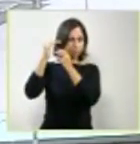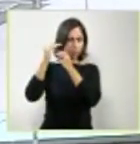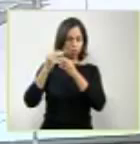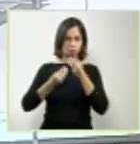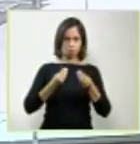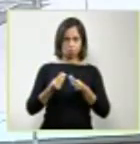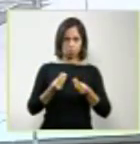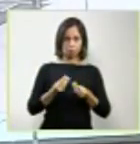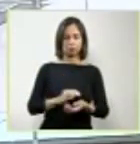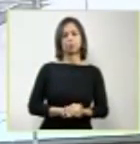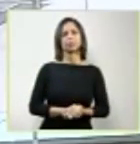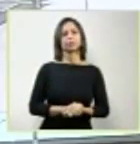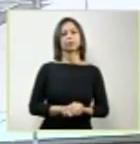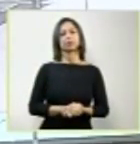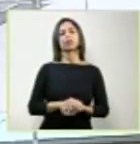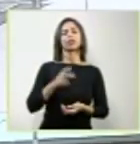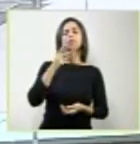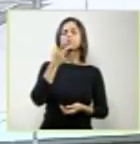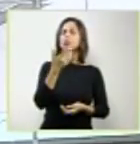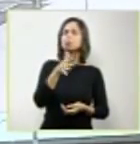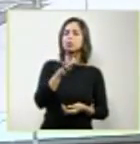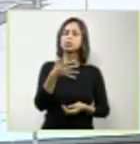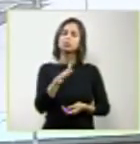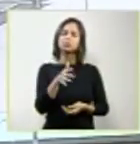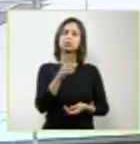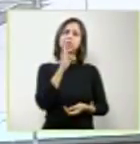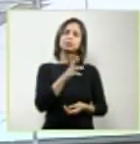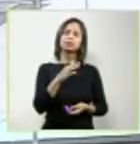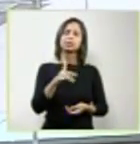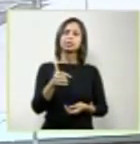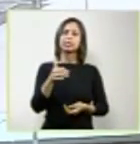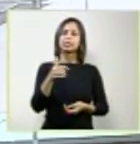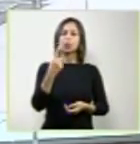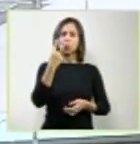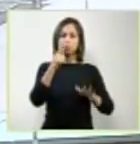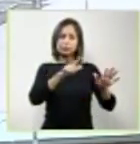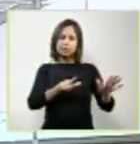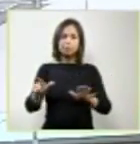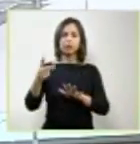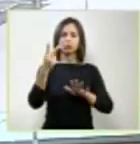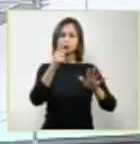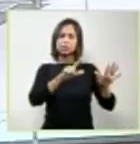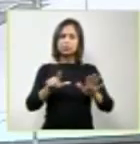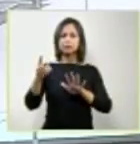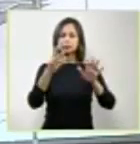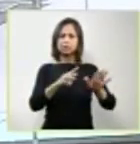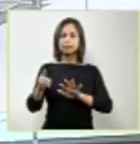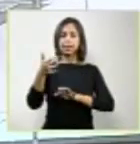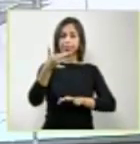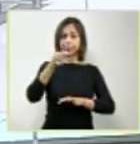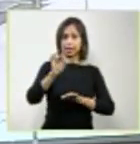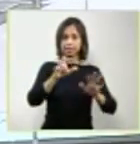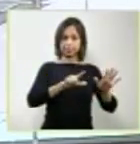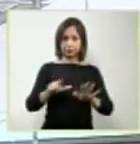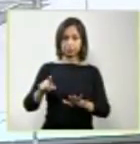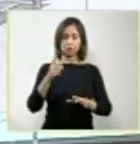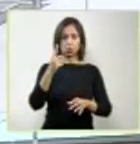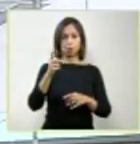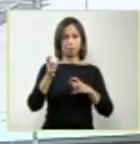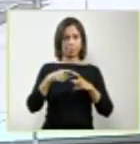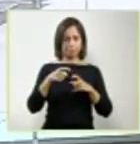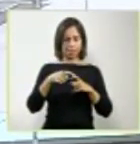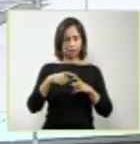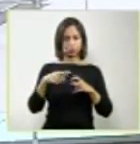já seria possível, mas um grande obstetra do Distrito Federal e também conselheiro federal, doutor Pablo